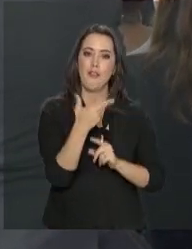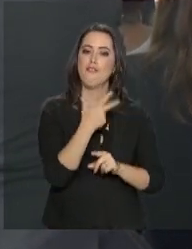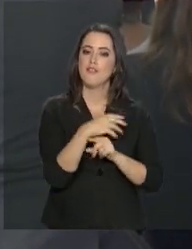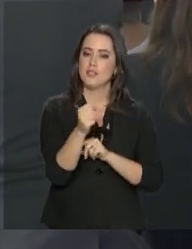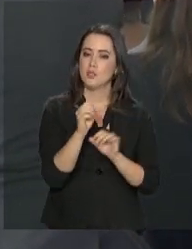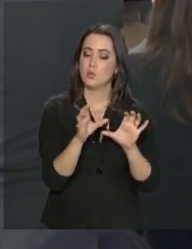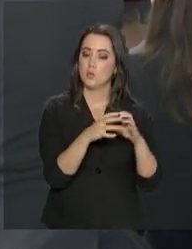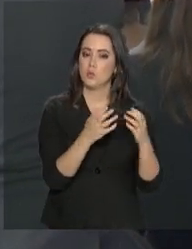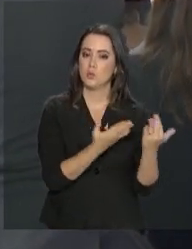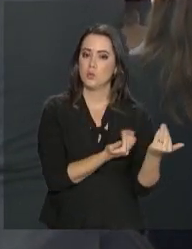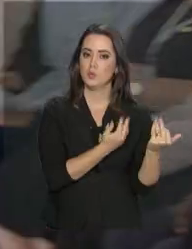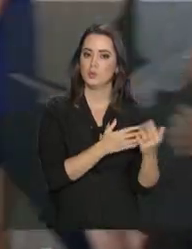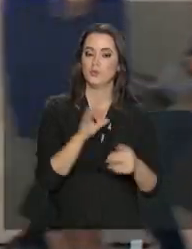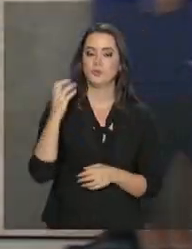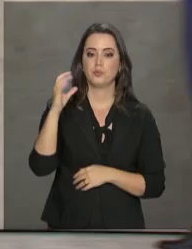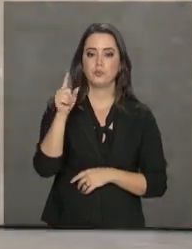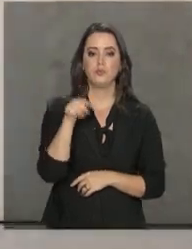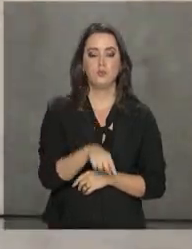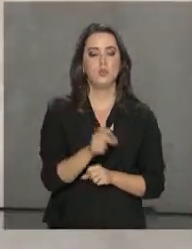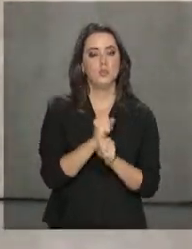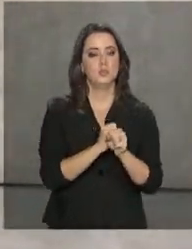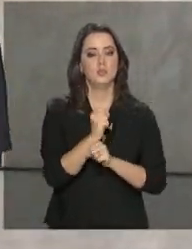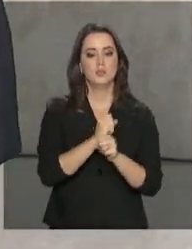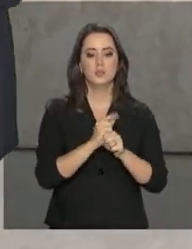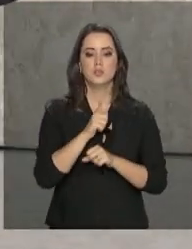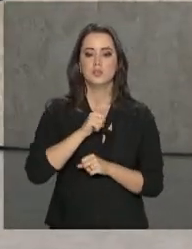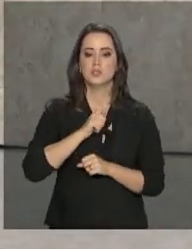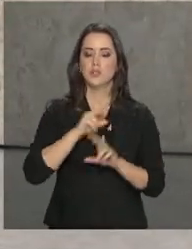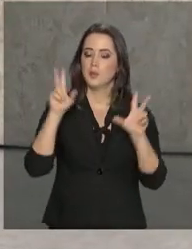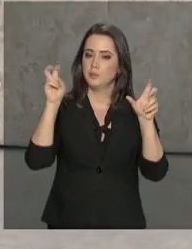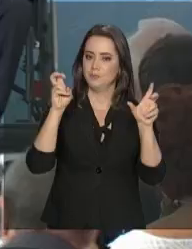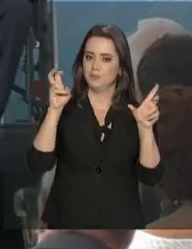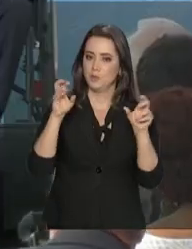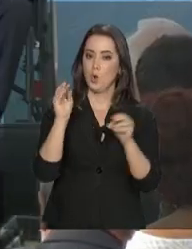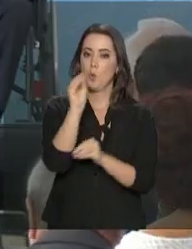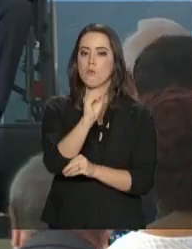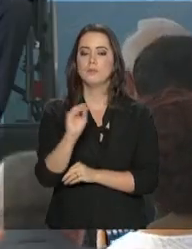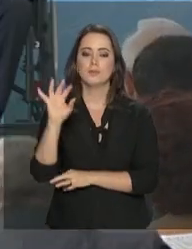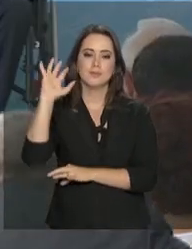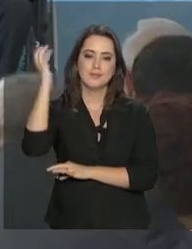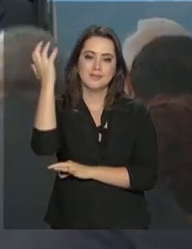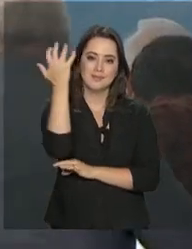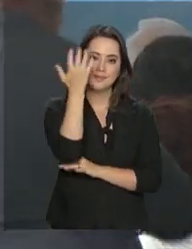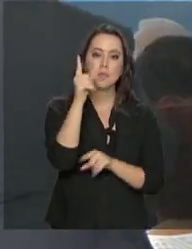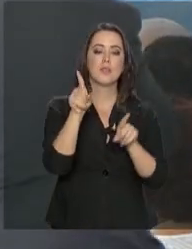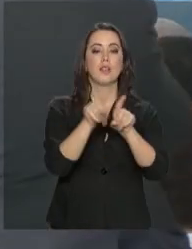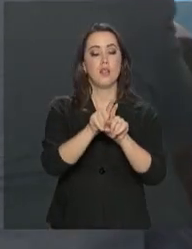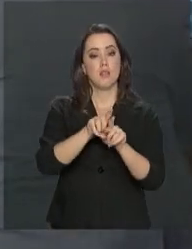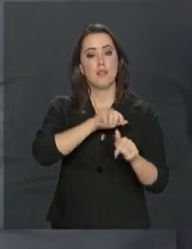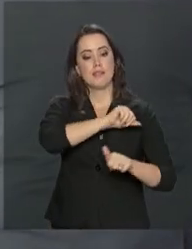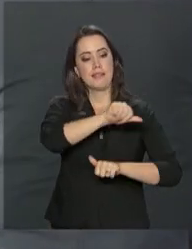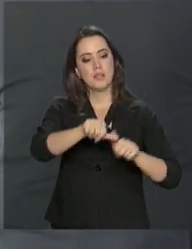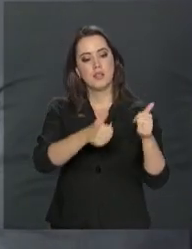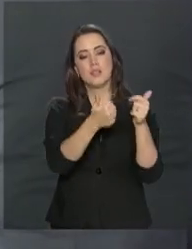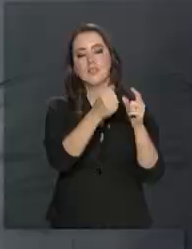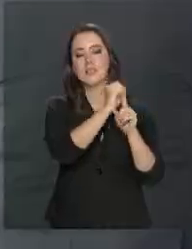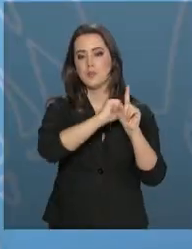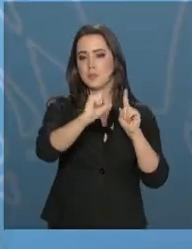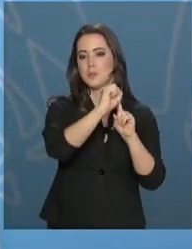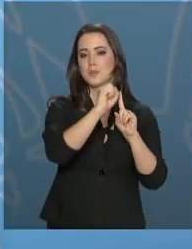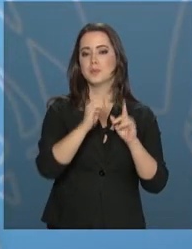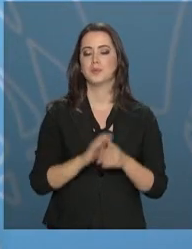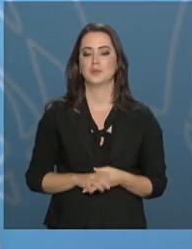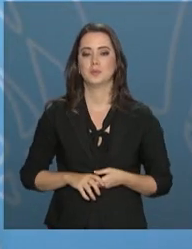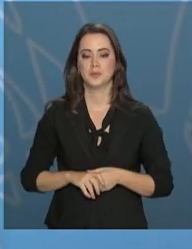do Prêmio Jovem Cientista, que neste ano teve como tema conservação da natureza e transformação social.